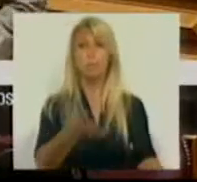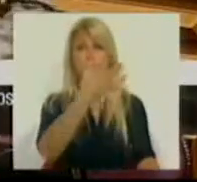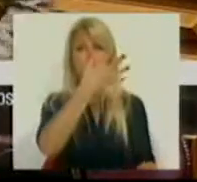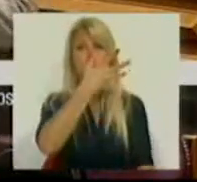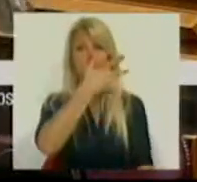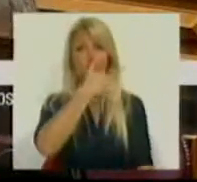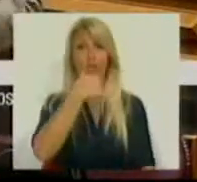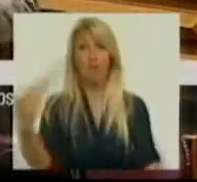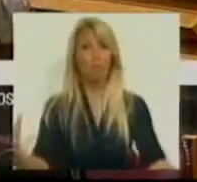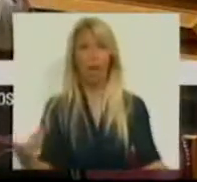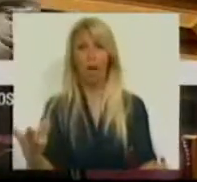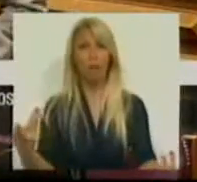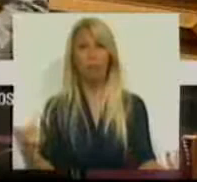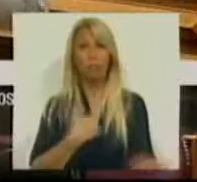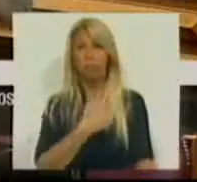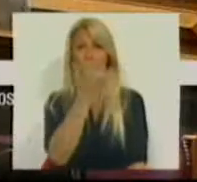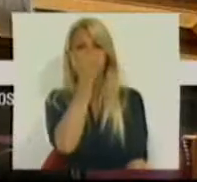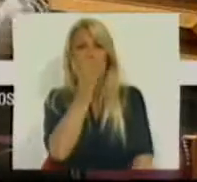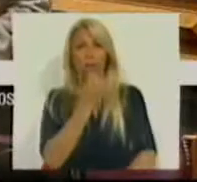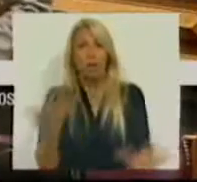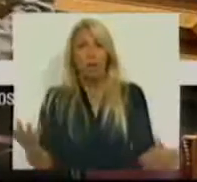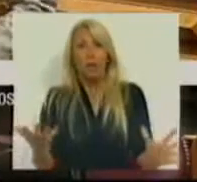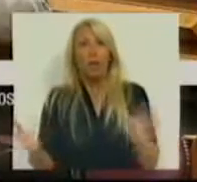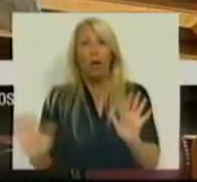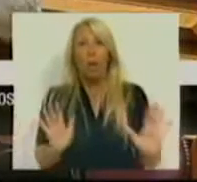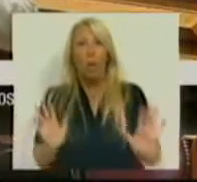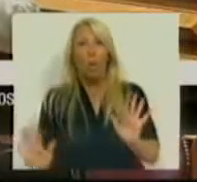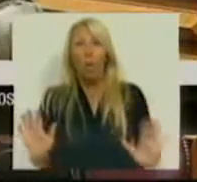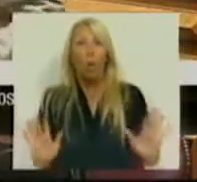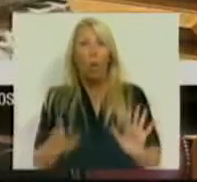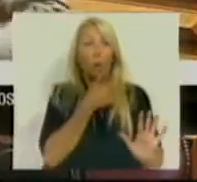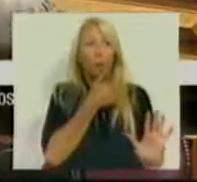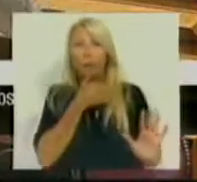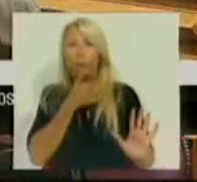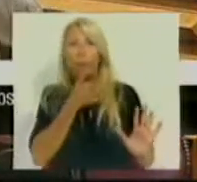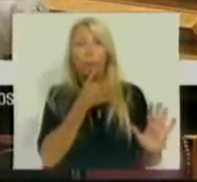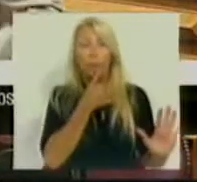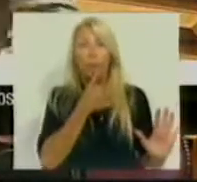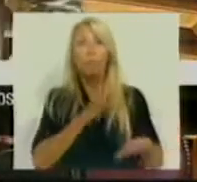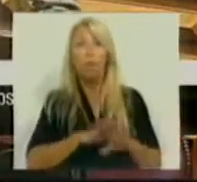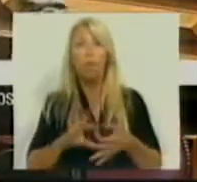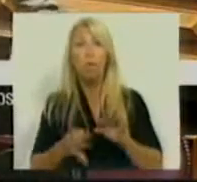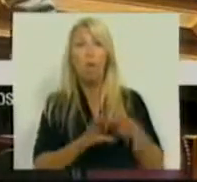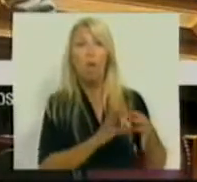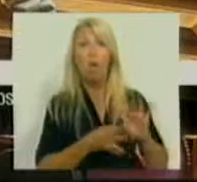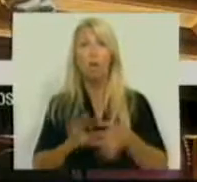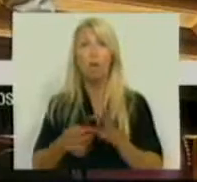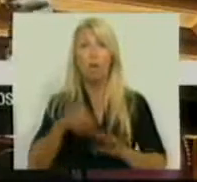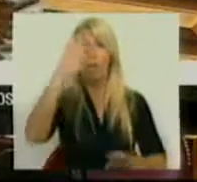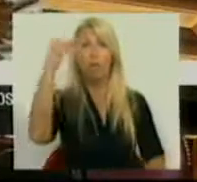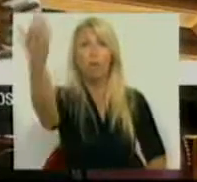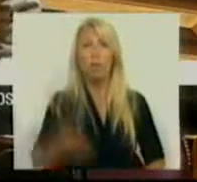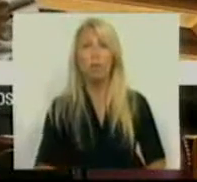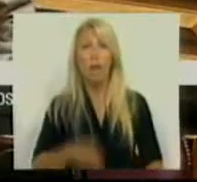empardados, encostados à parede nesta lógica de vossas Excelências de ou a miséria ou a pobreza.